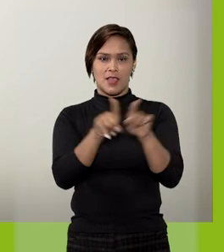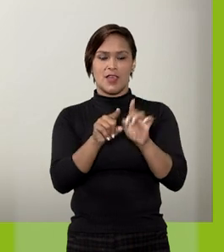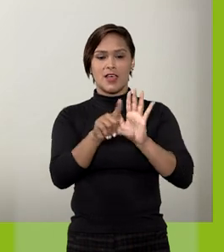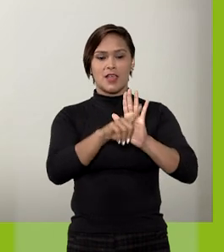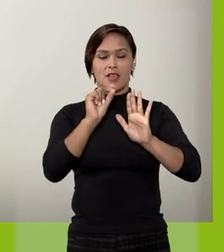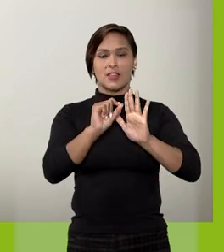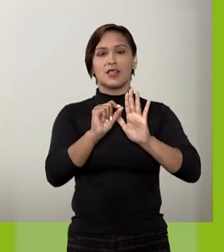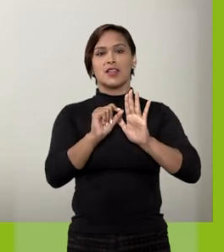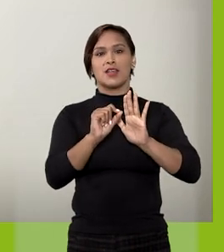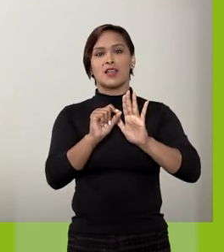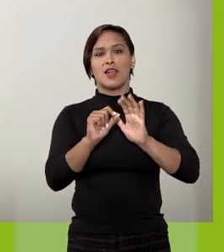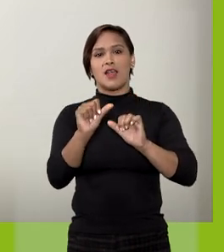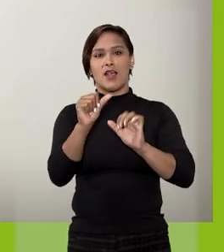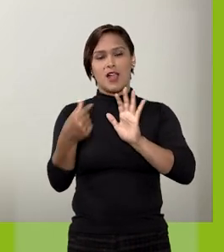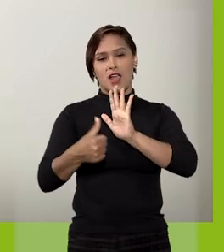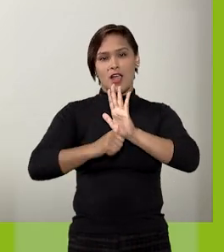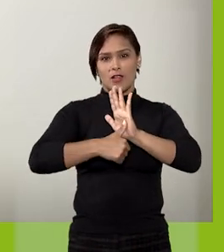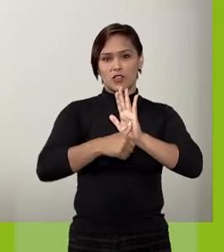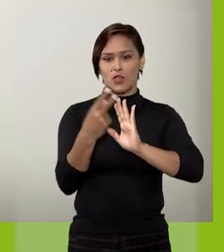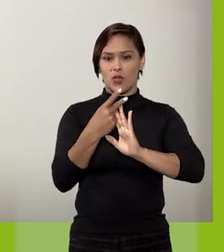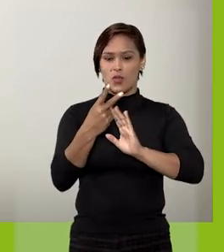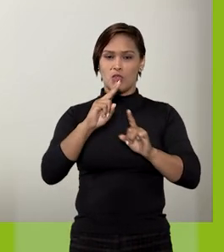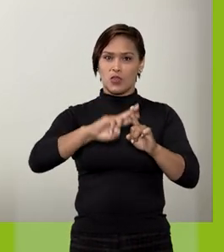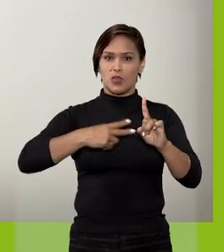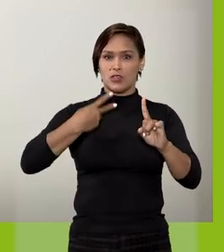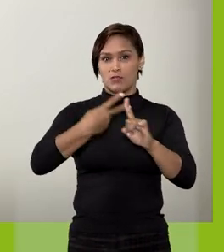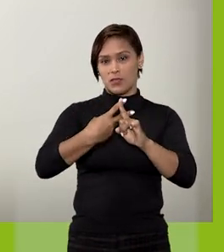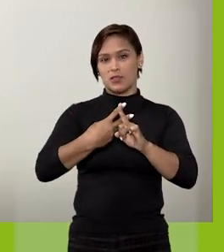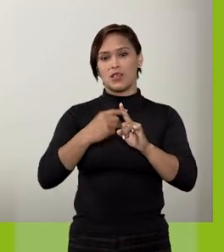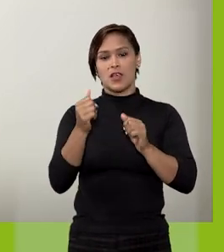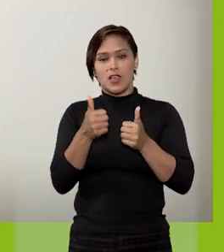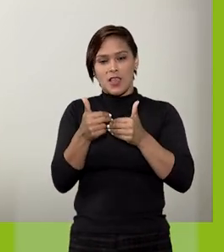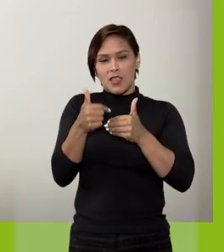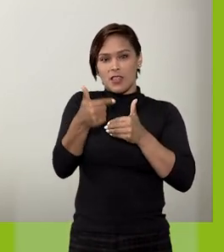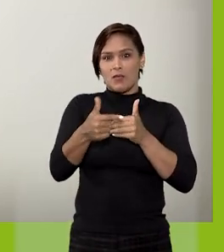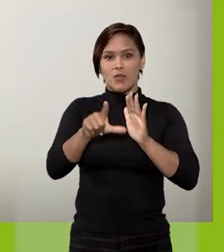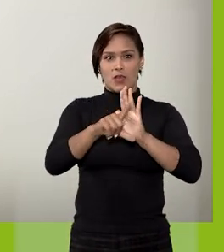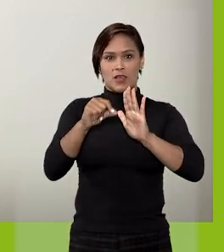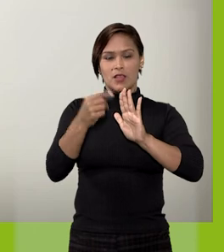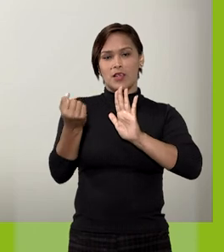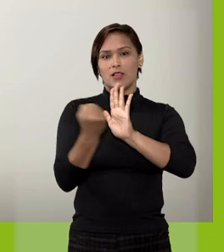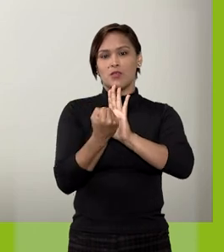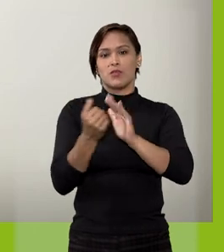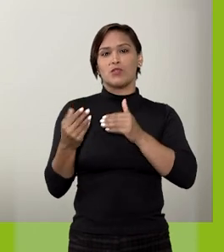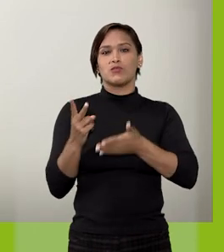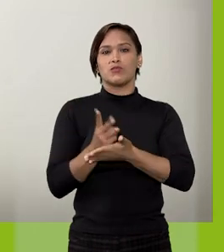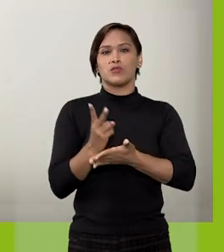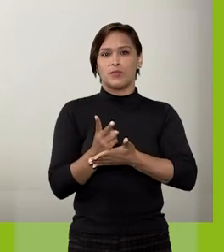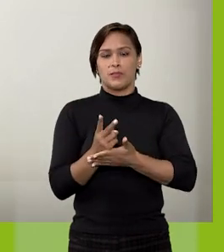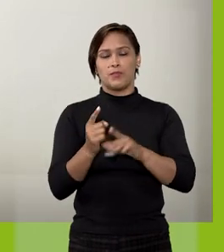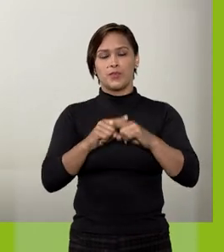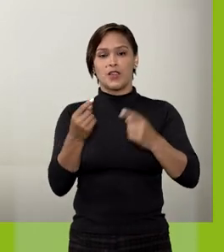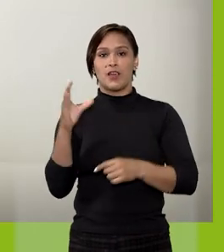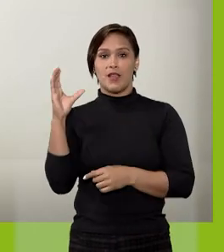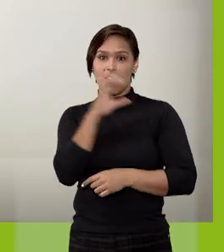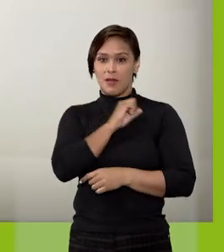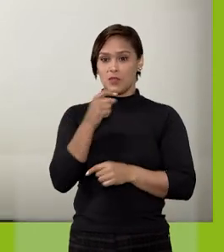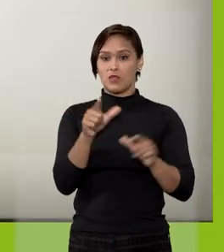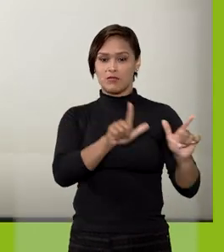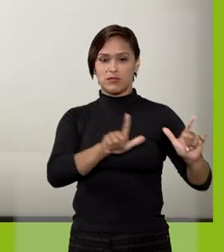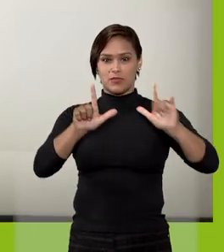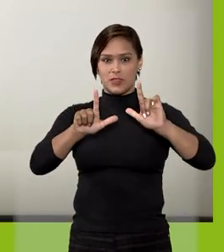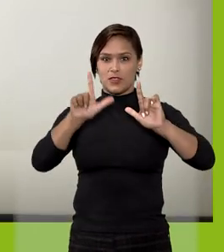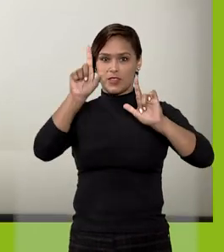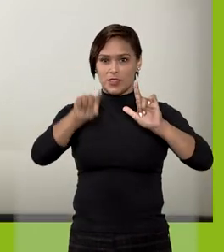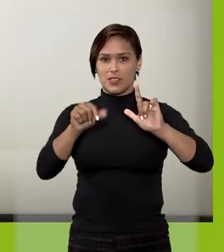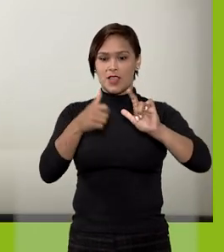clicar na opção Autenticação em dois fatores e, em seguida, clicar no botão Prosseguir. Automaticamente, você irá